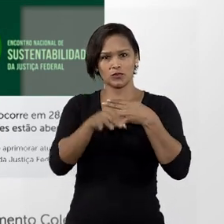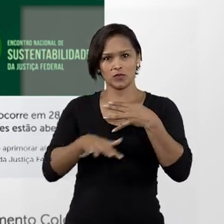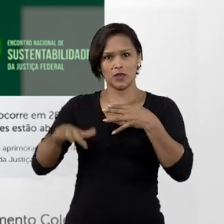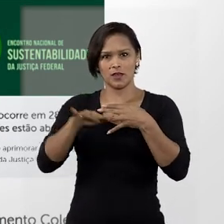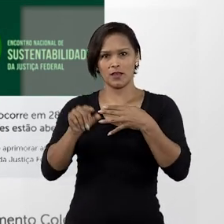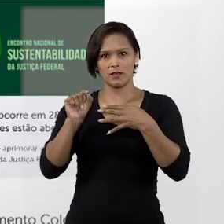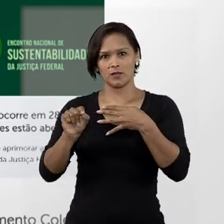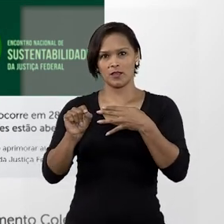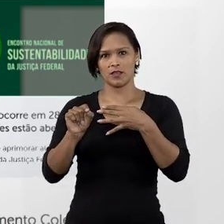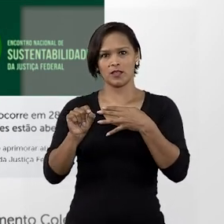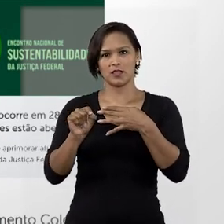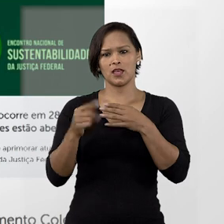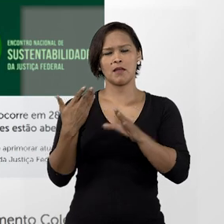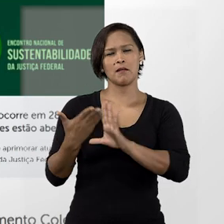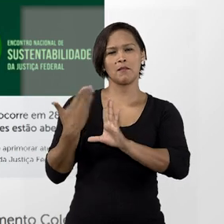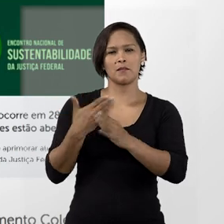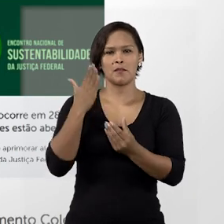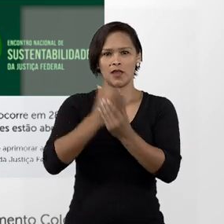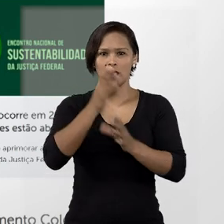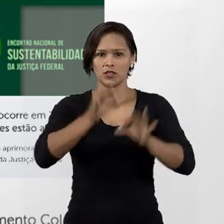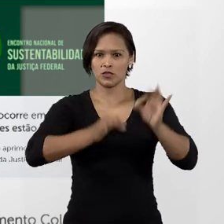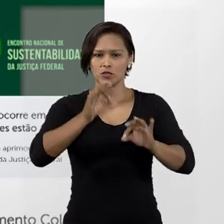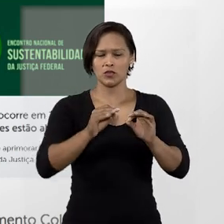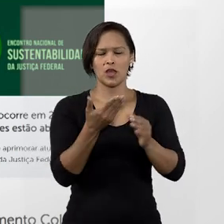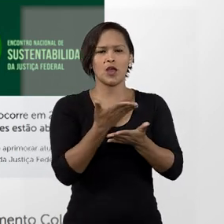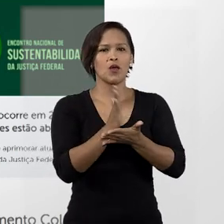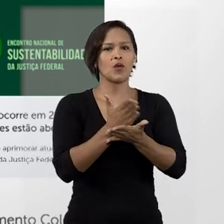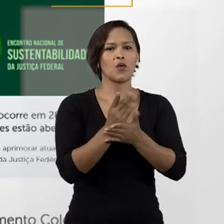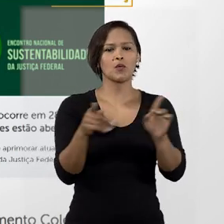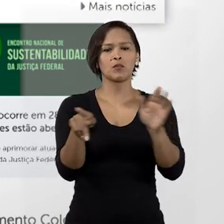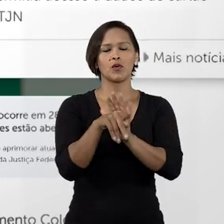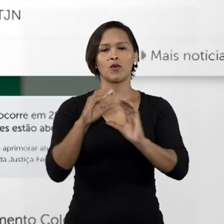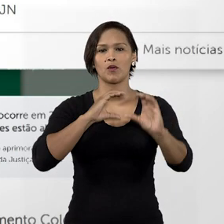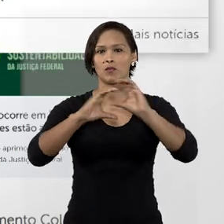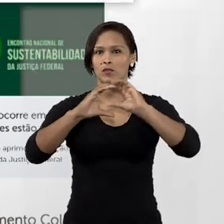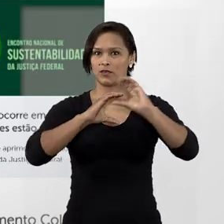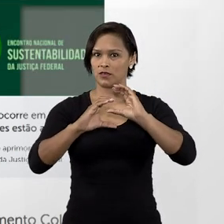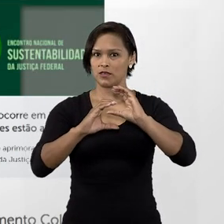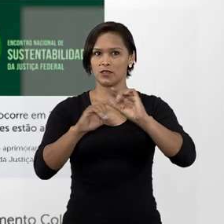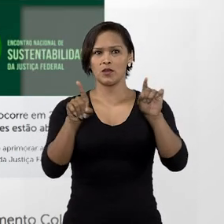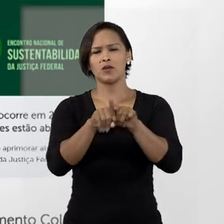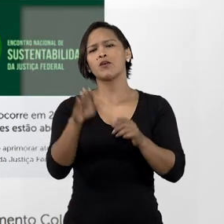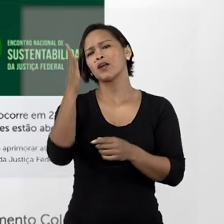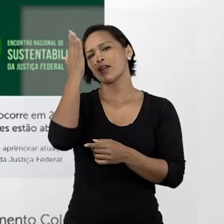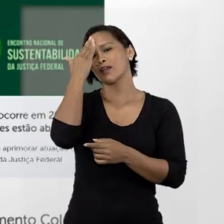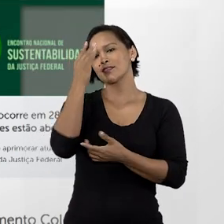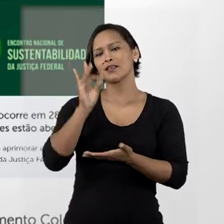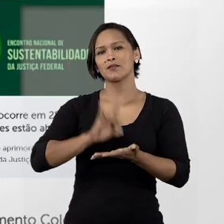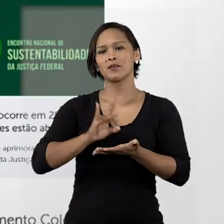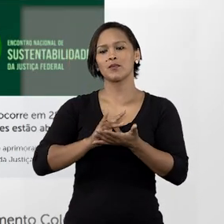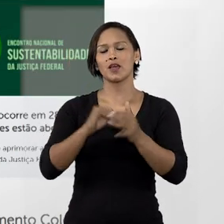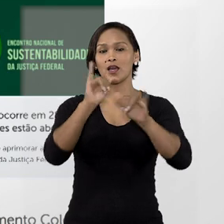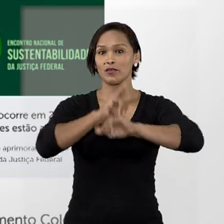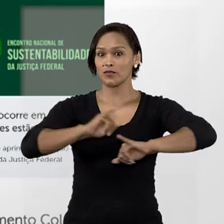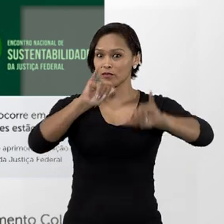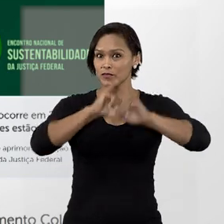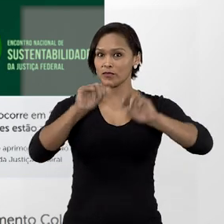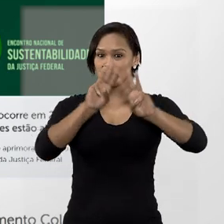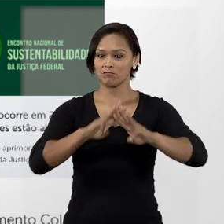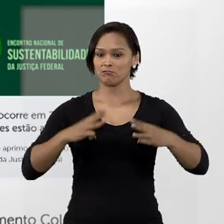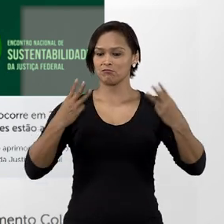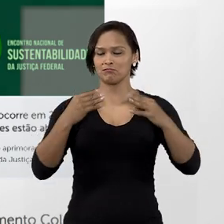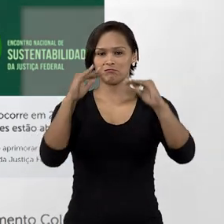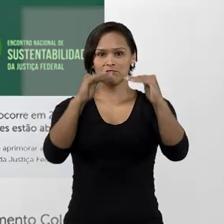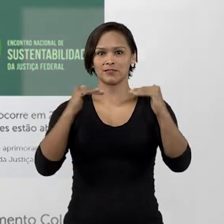Jurisprudência? Precedentes? Algo de comunicação? Ou quer saber mesmo as notícias do